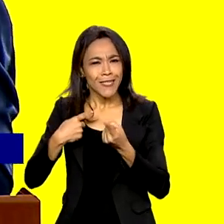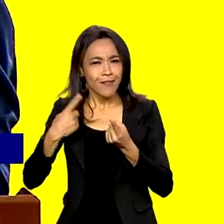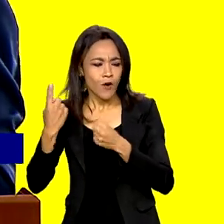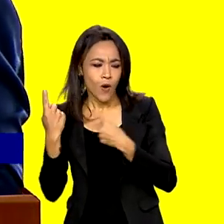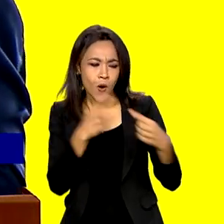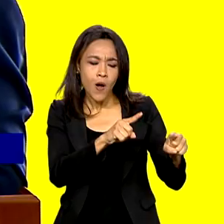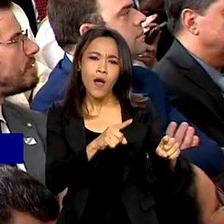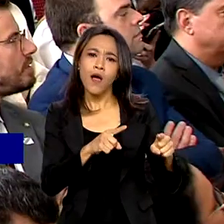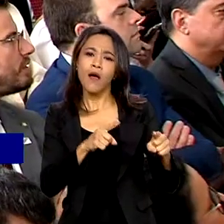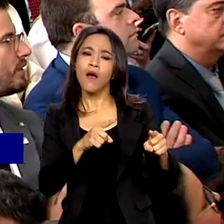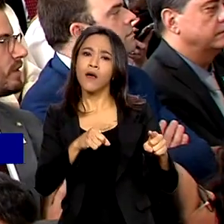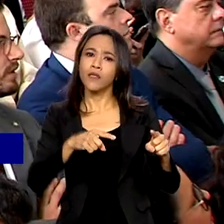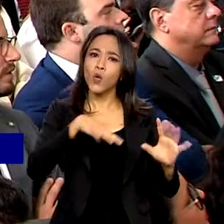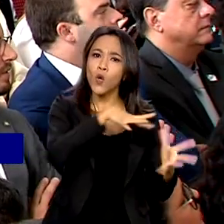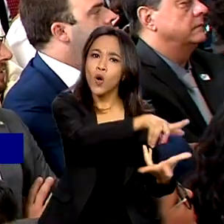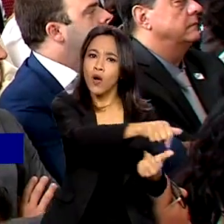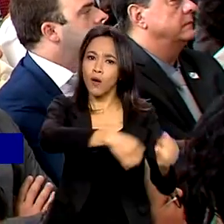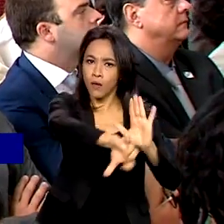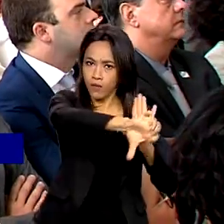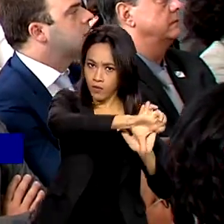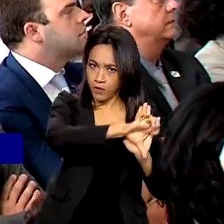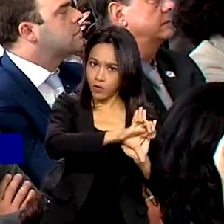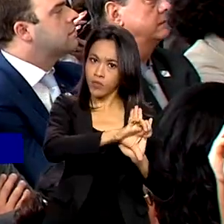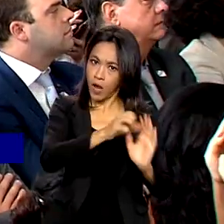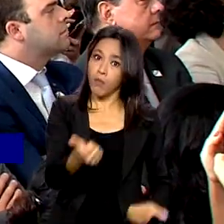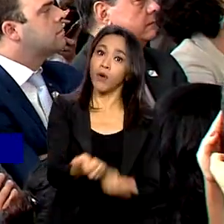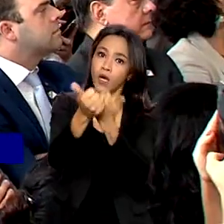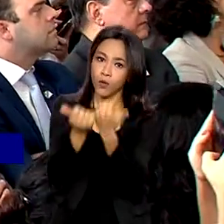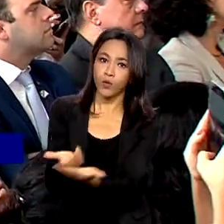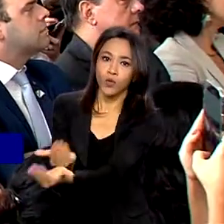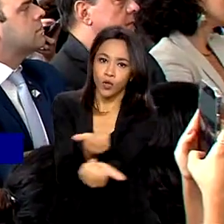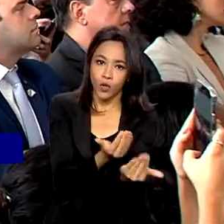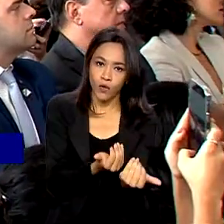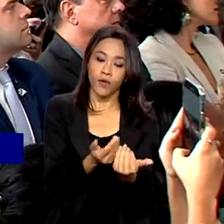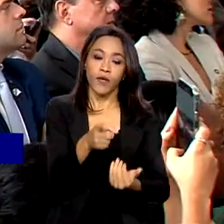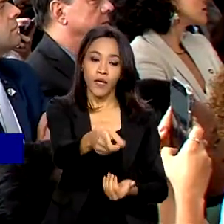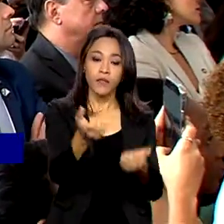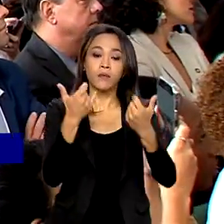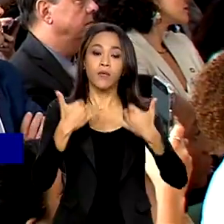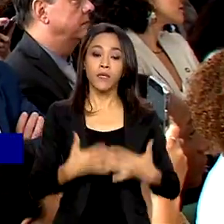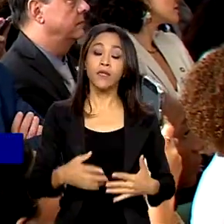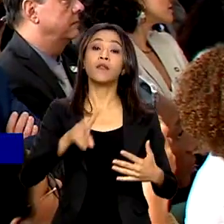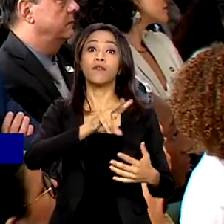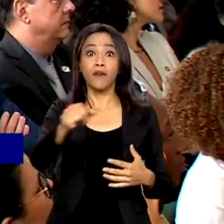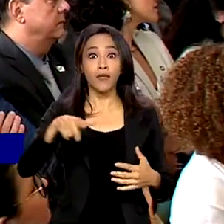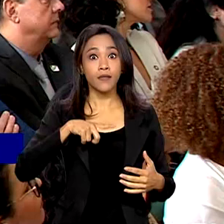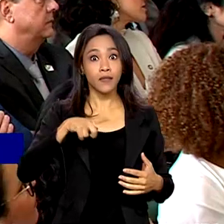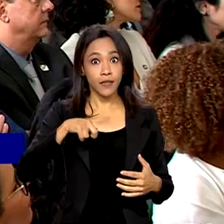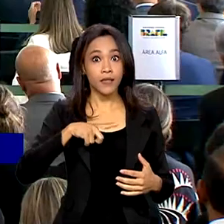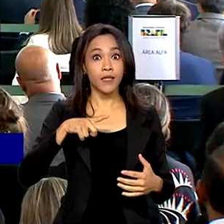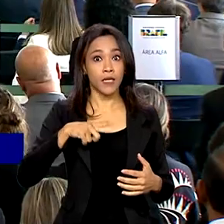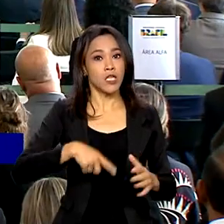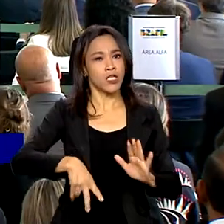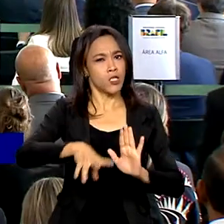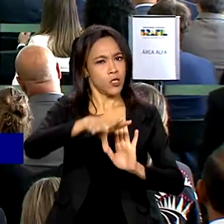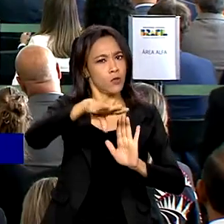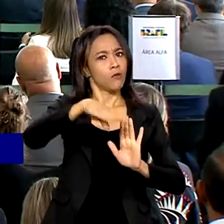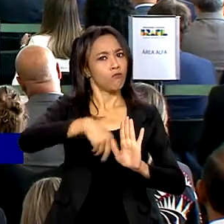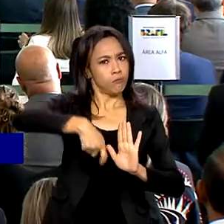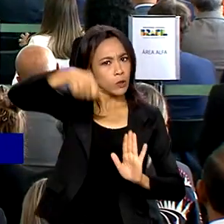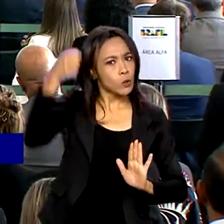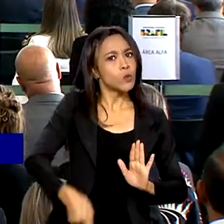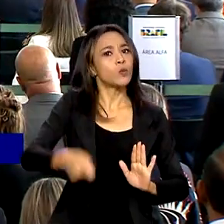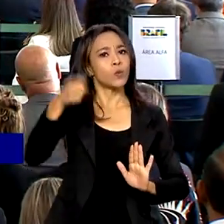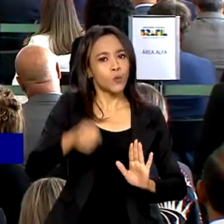juventude brasileira. O programa também inclui projetos de lei para endurecer o combate a crimes contra a democracia e um novo